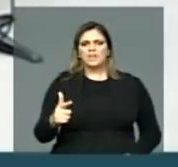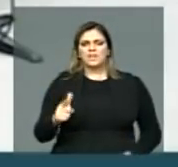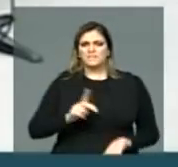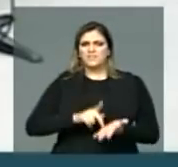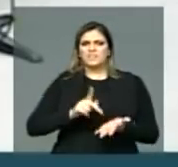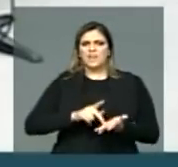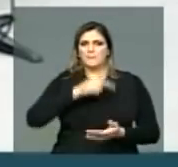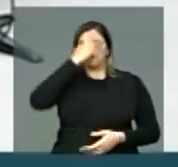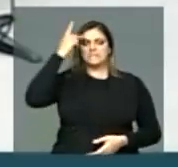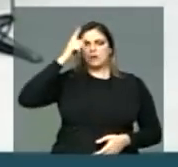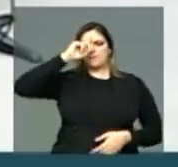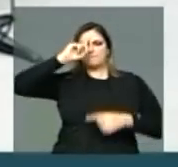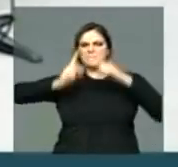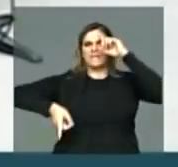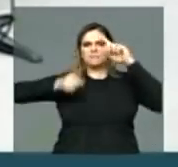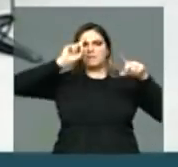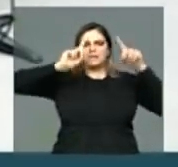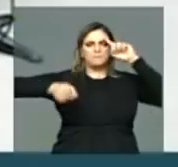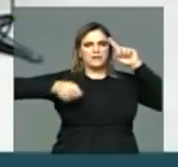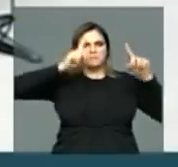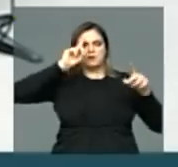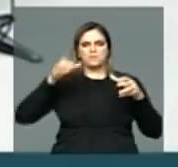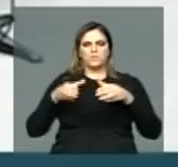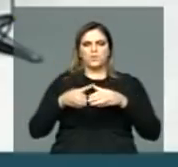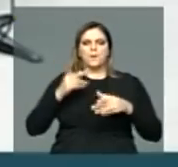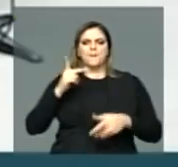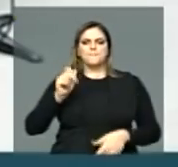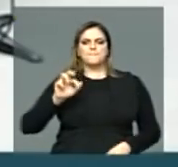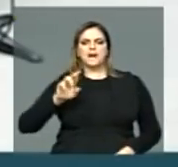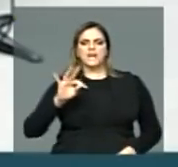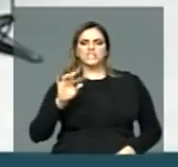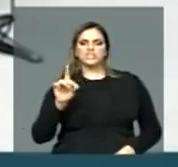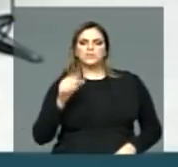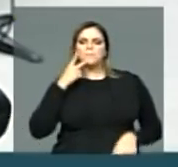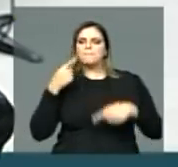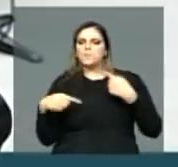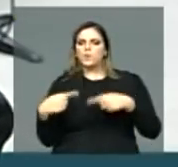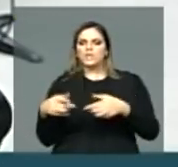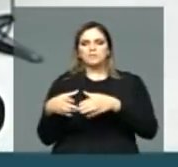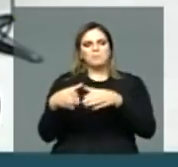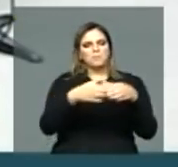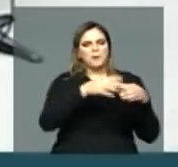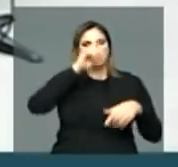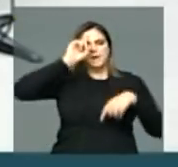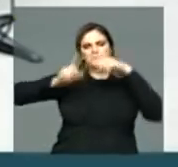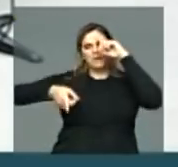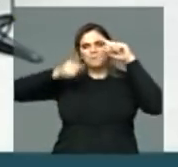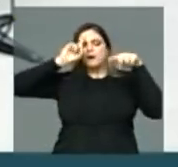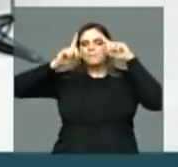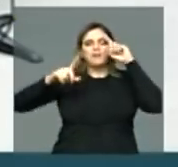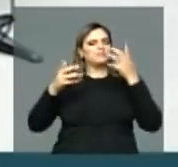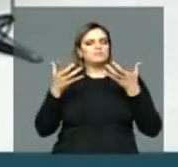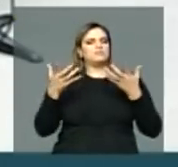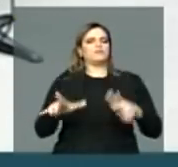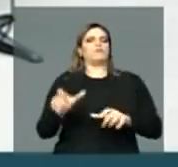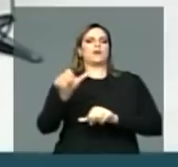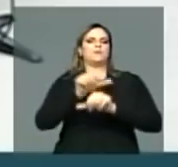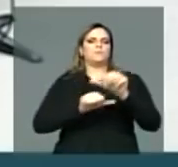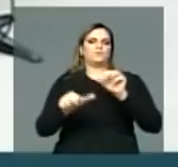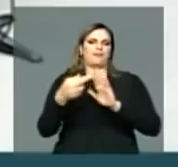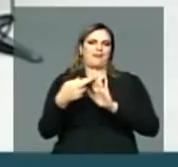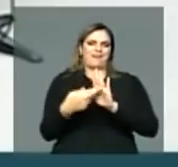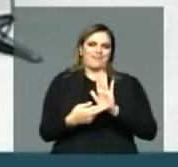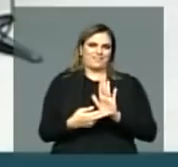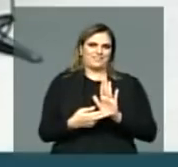calls, os que mandam, os donos de partido, os que têm a máquina partidária, os mesmos, as figuras calimbadas do Brasil,